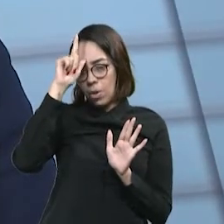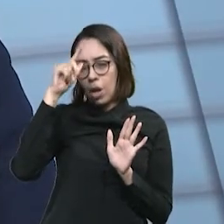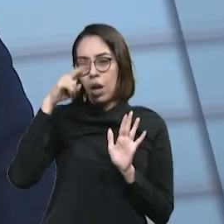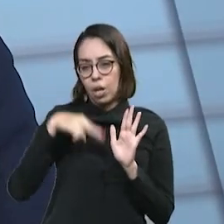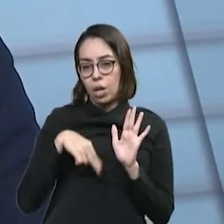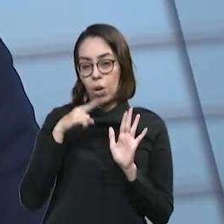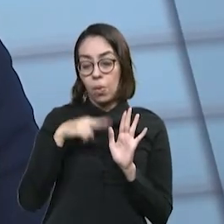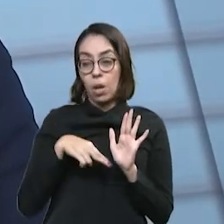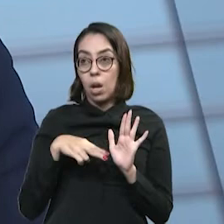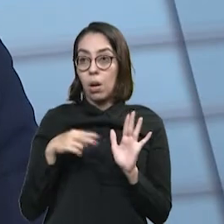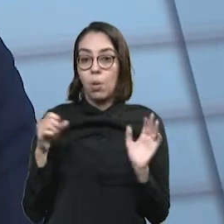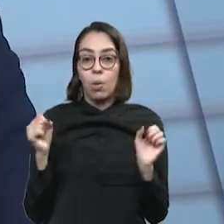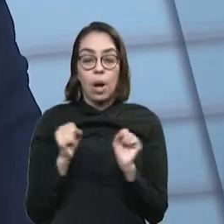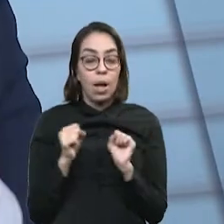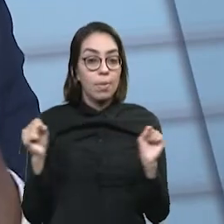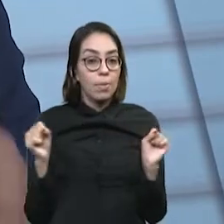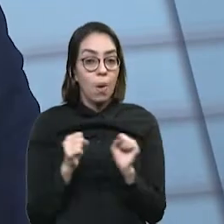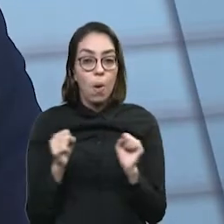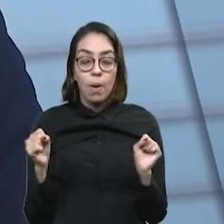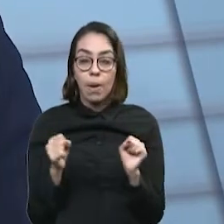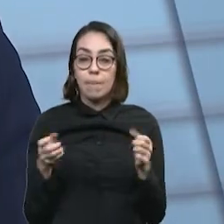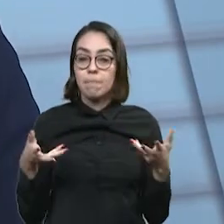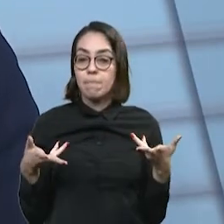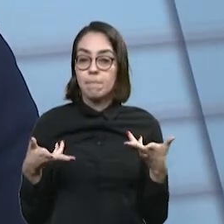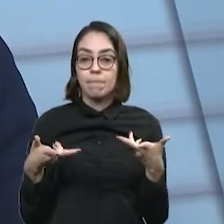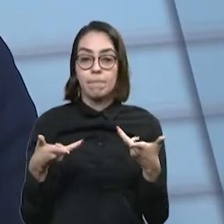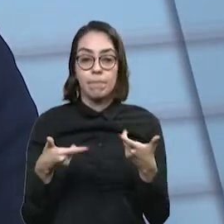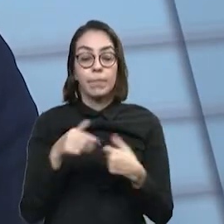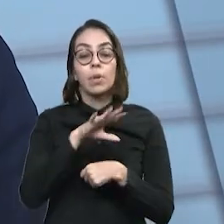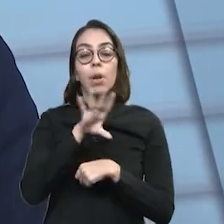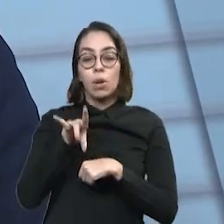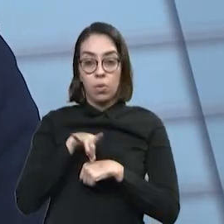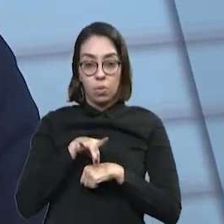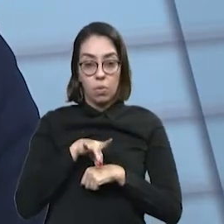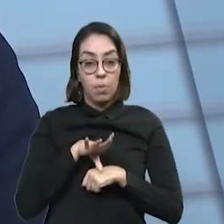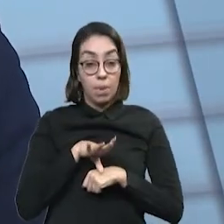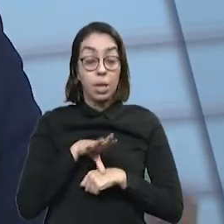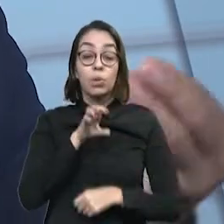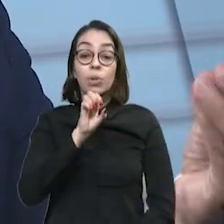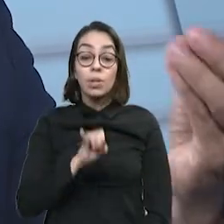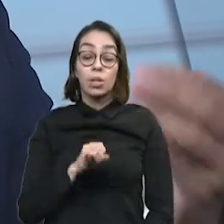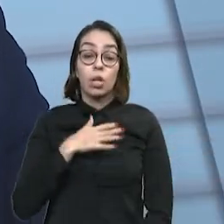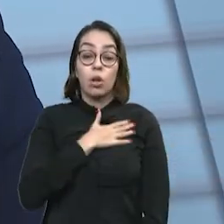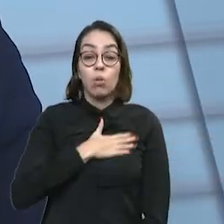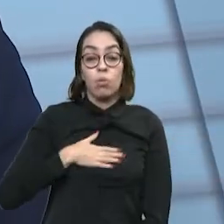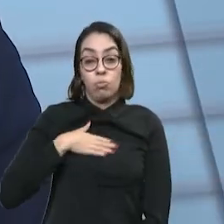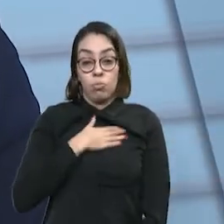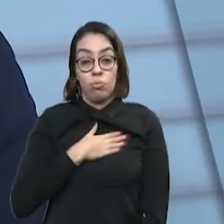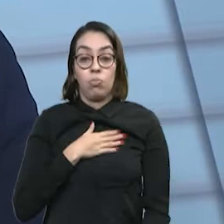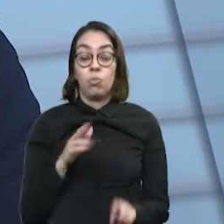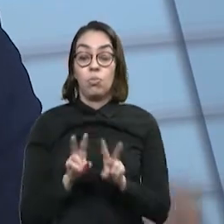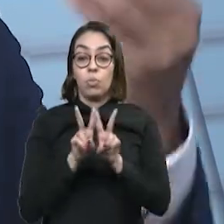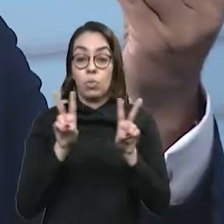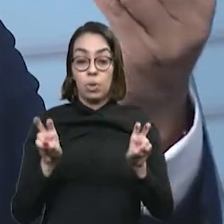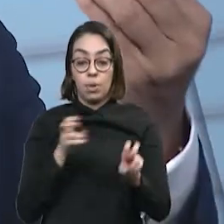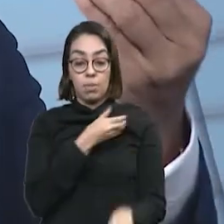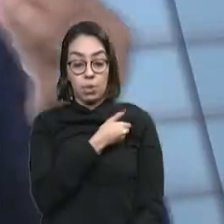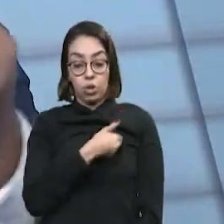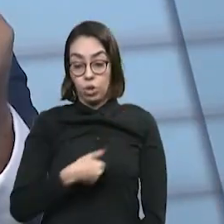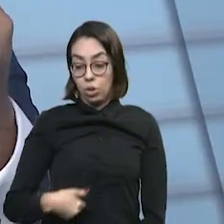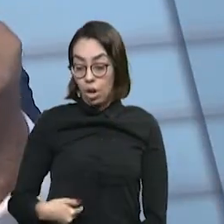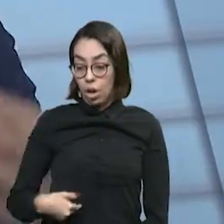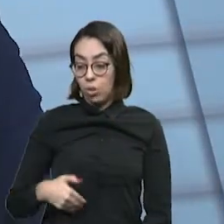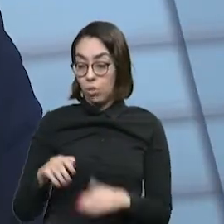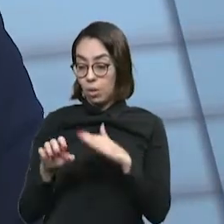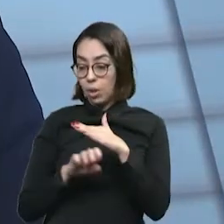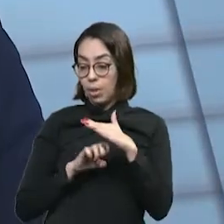encantei. Fiquei apaixonado pela obra e recomendo essa leitura para quem gosta dessa questão entre o Estado e o empresário